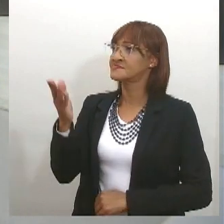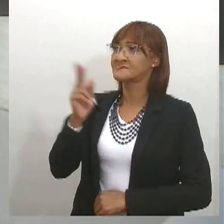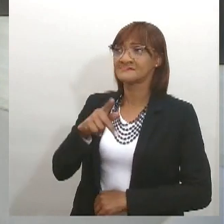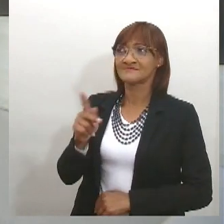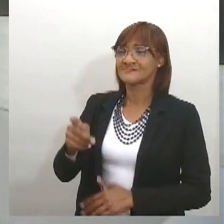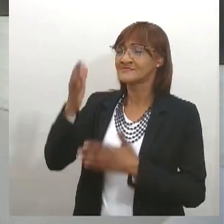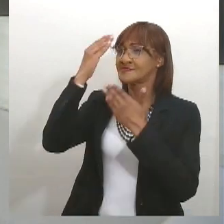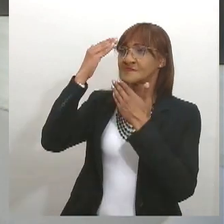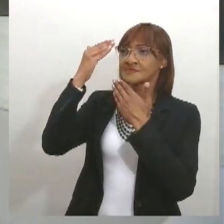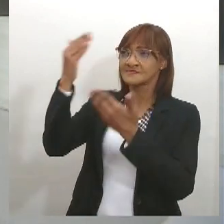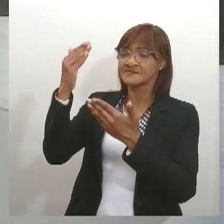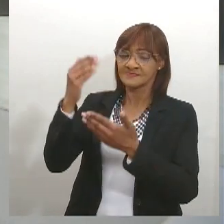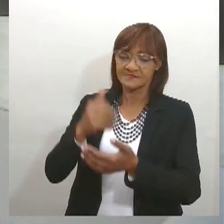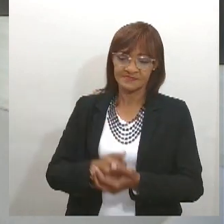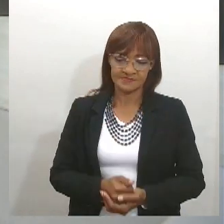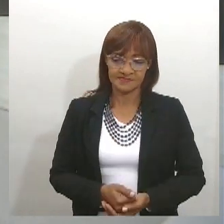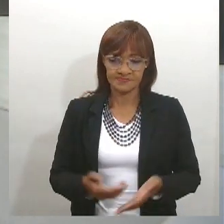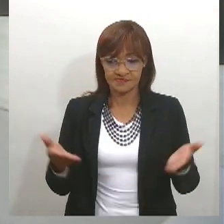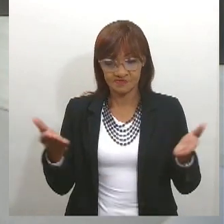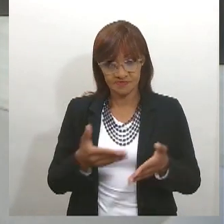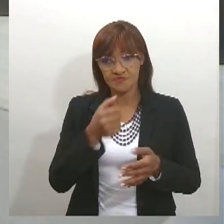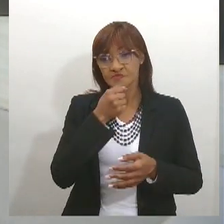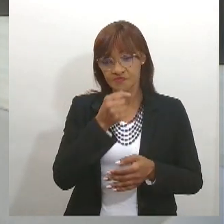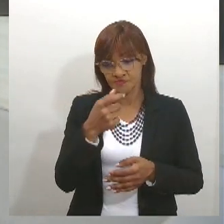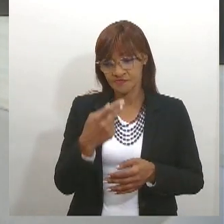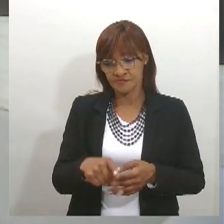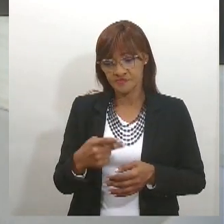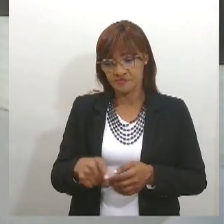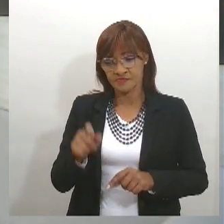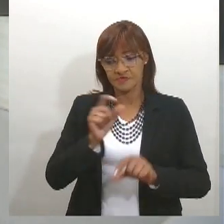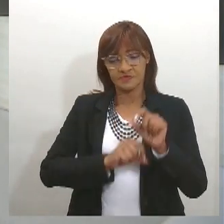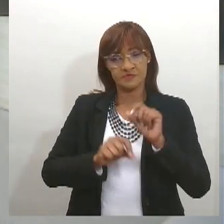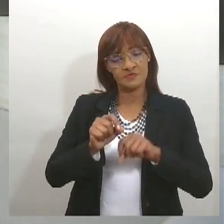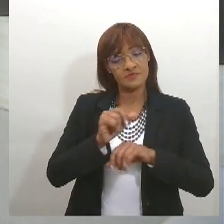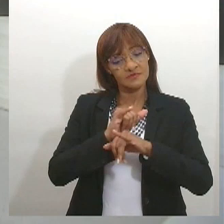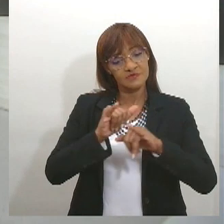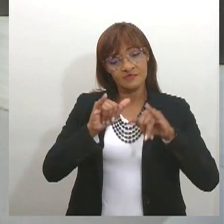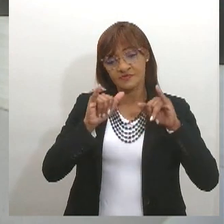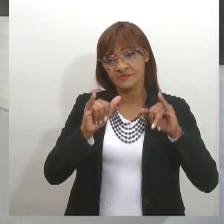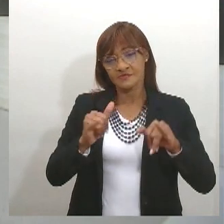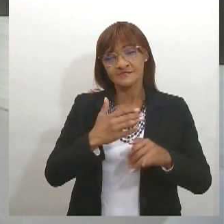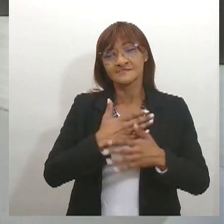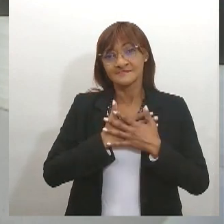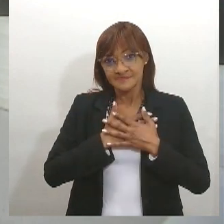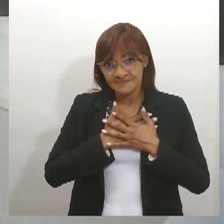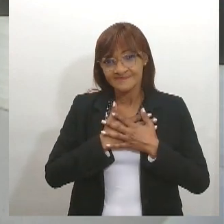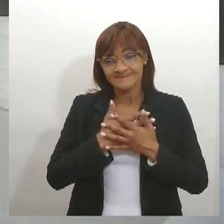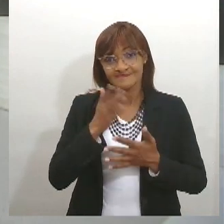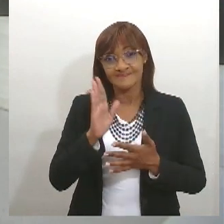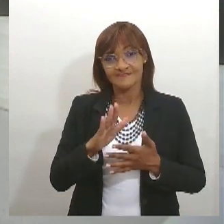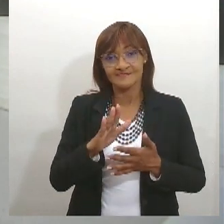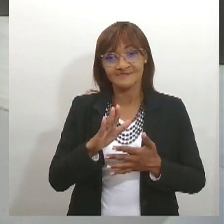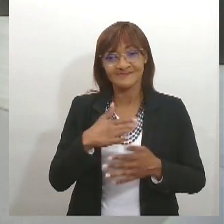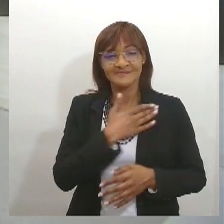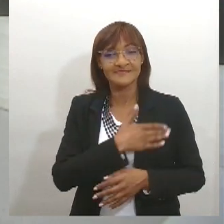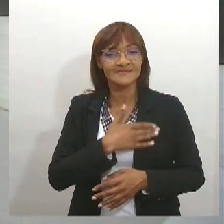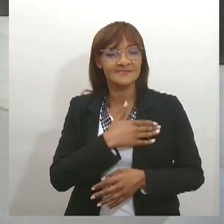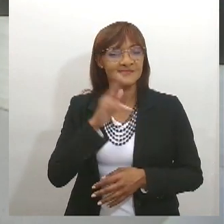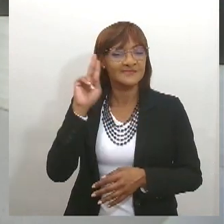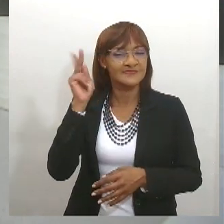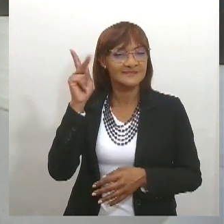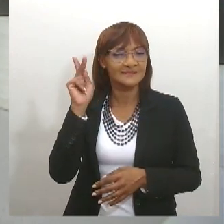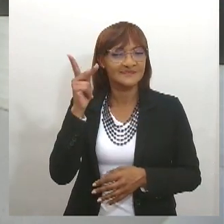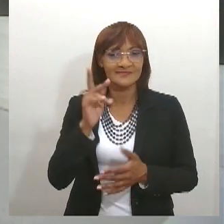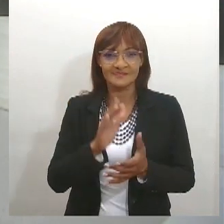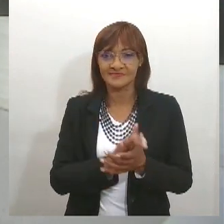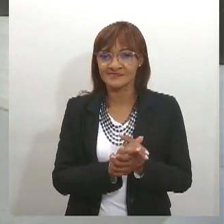Jornal da Lese, dizer que, para quem gosta de história, é uma ótima pedida conhecer um